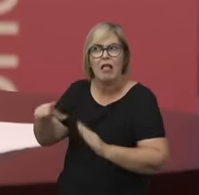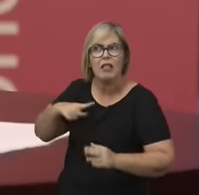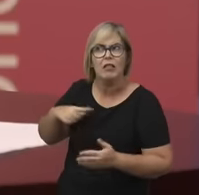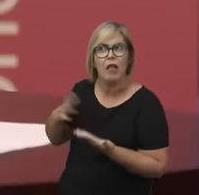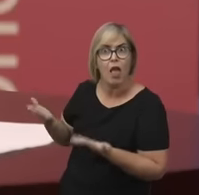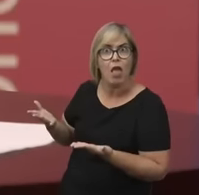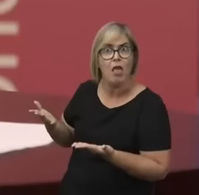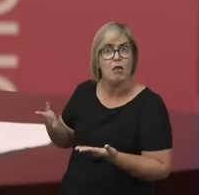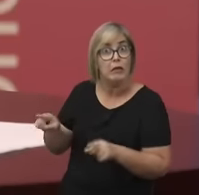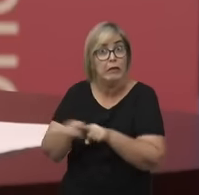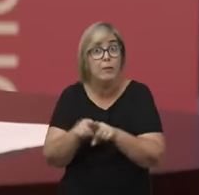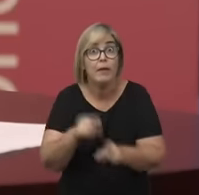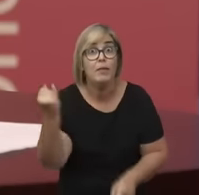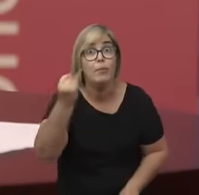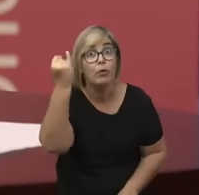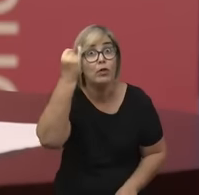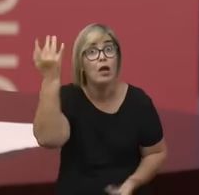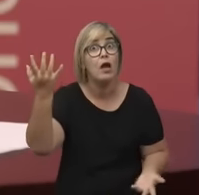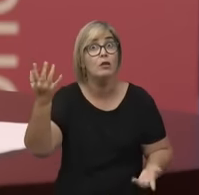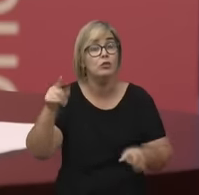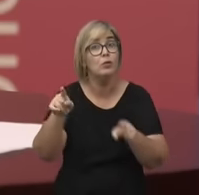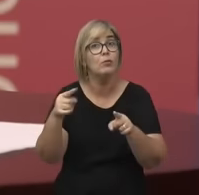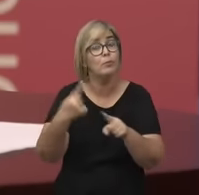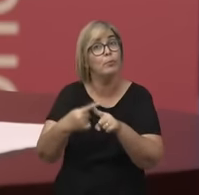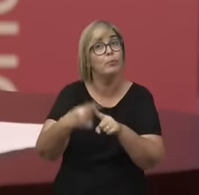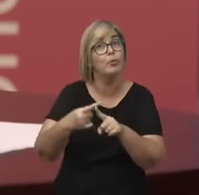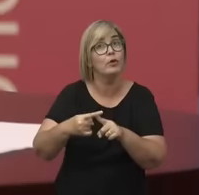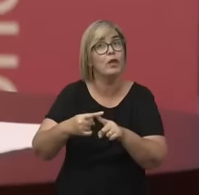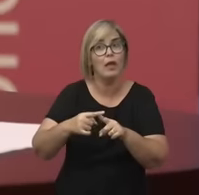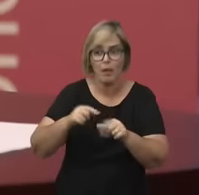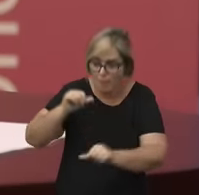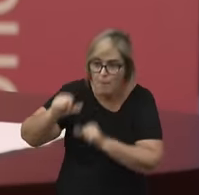importante, não só tem como transforma a nossa visão do mundo da história,